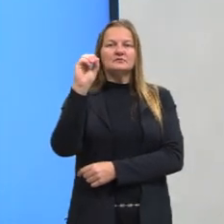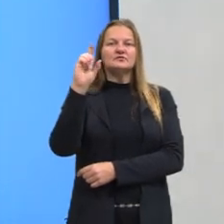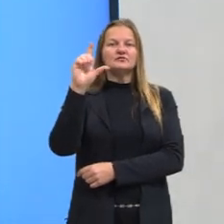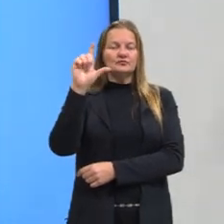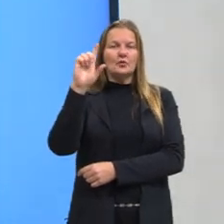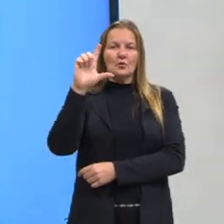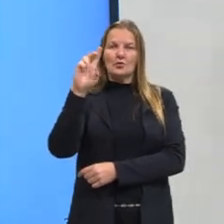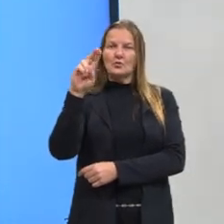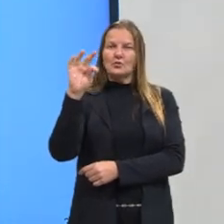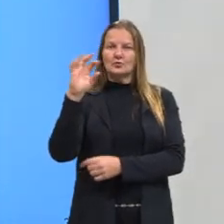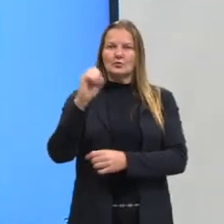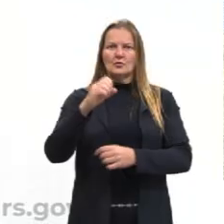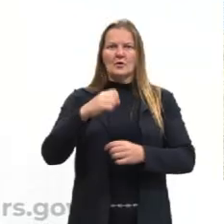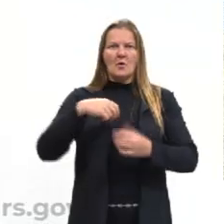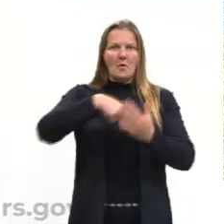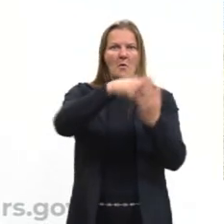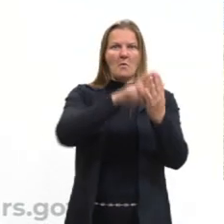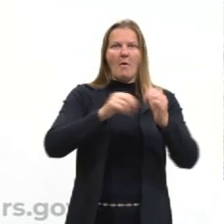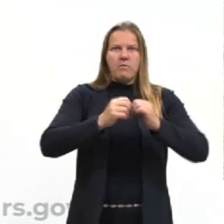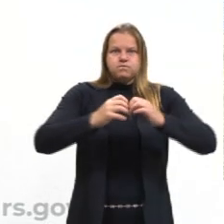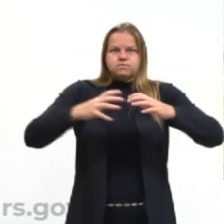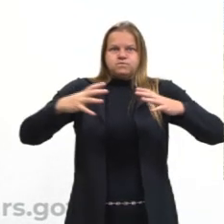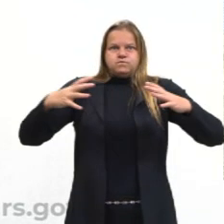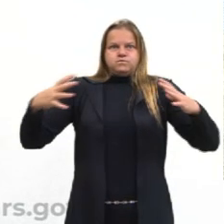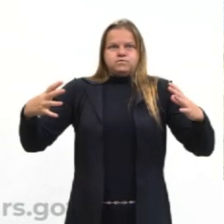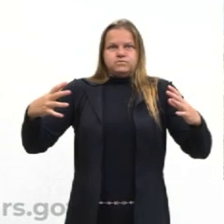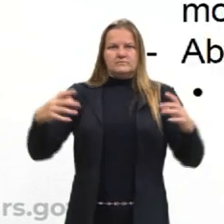rei está pintado desse tamanho de gigante aí.